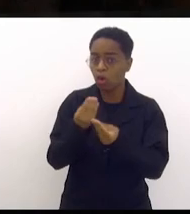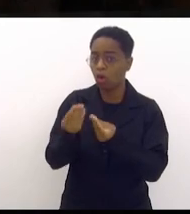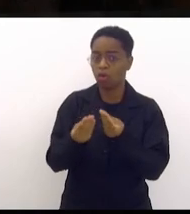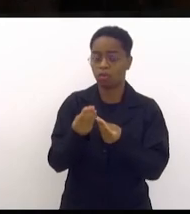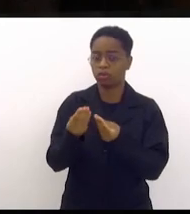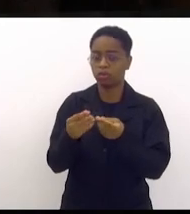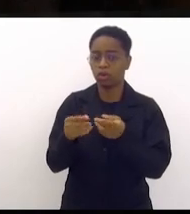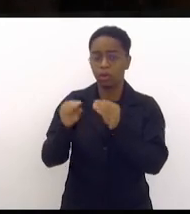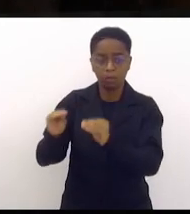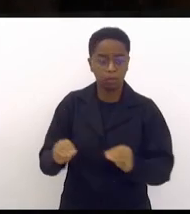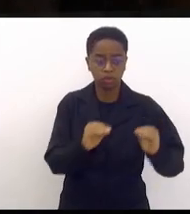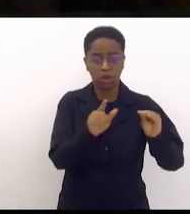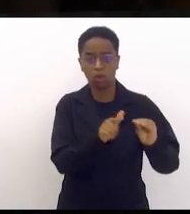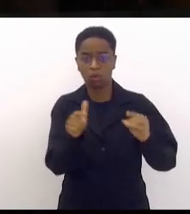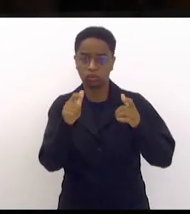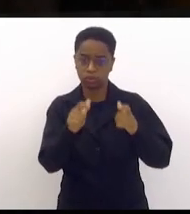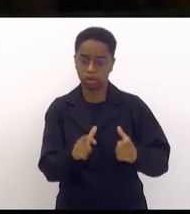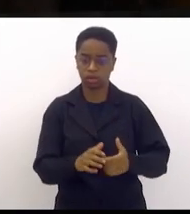inclusive, de morar em outro lugar.